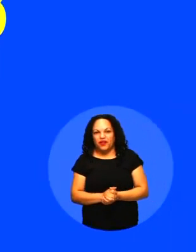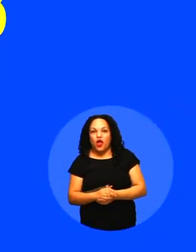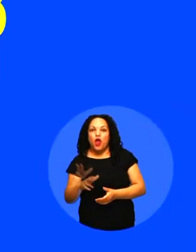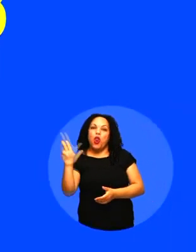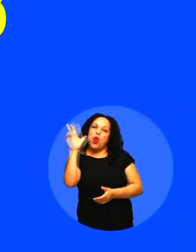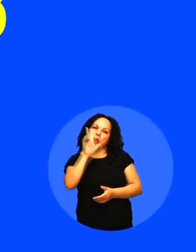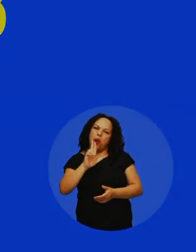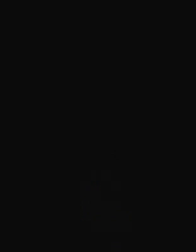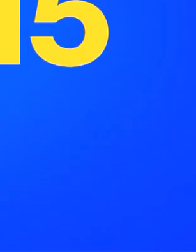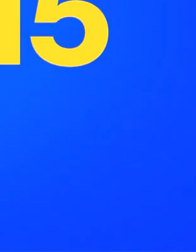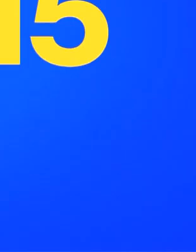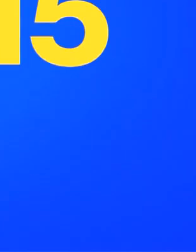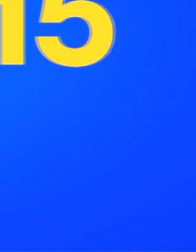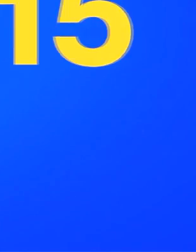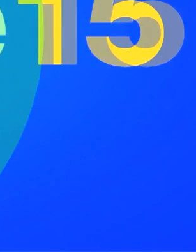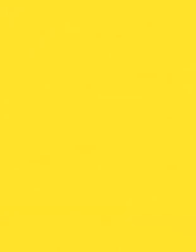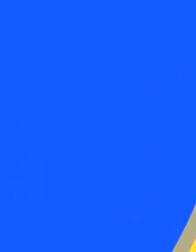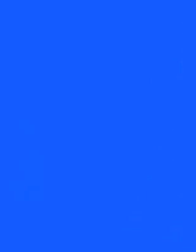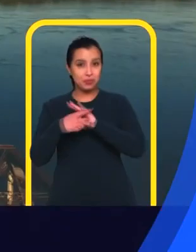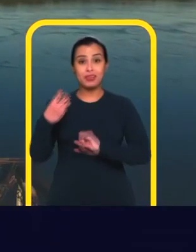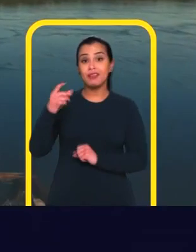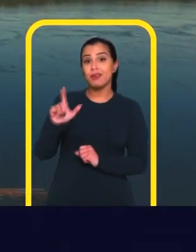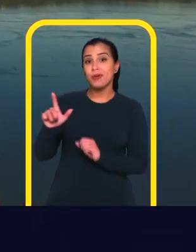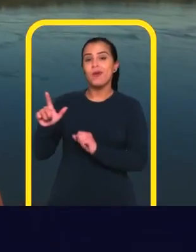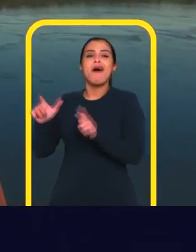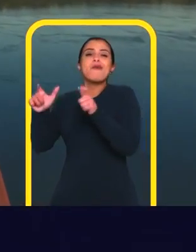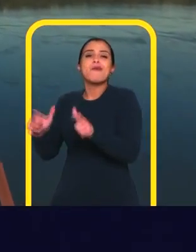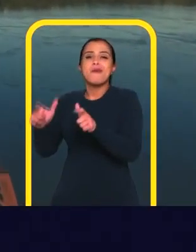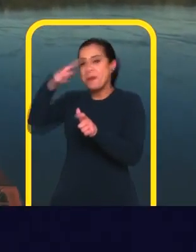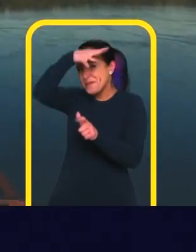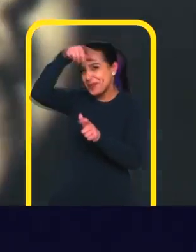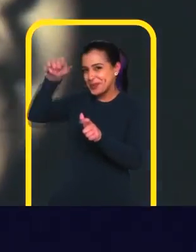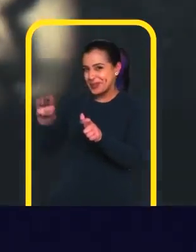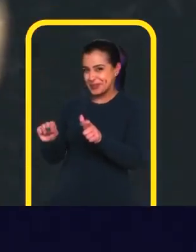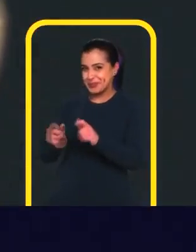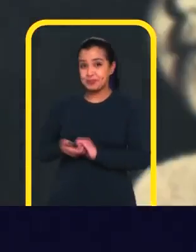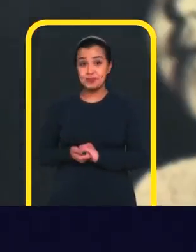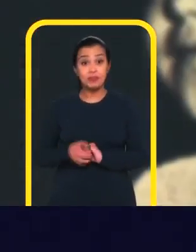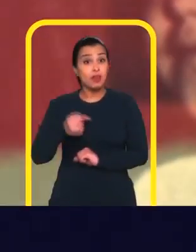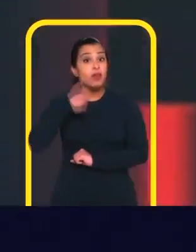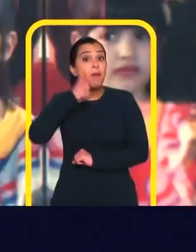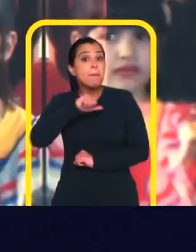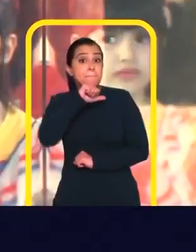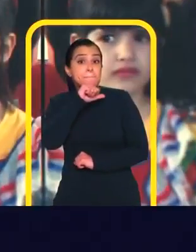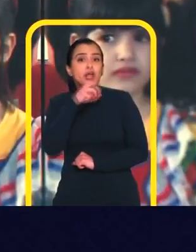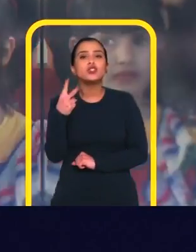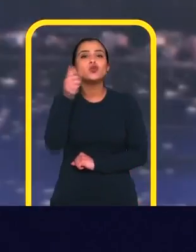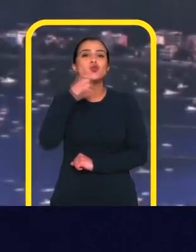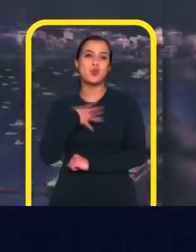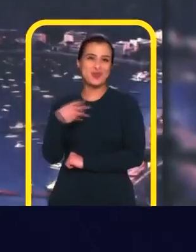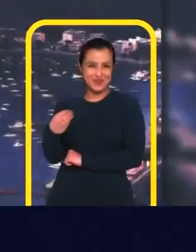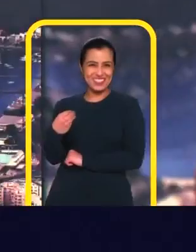Lula lá Eu sou de Três Lagoas No Mato Grosso do Sul Sou mãe de duas meninas